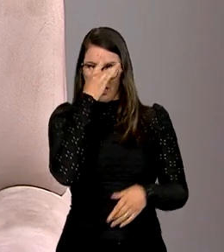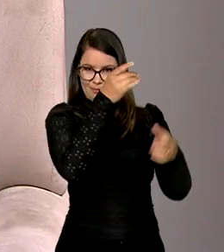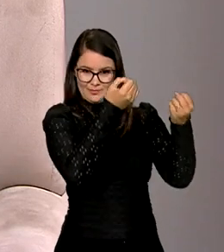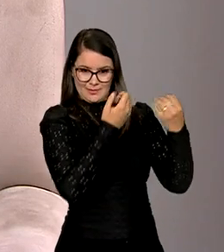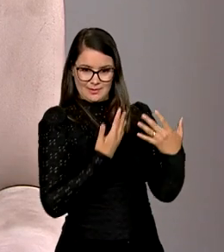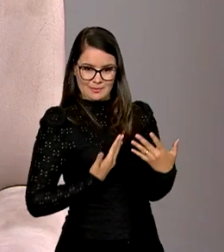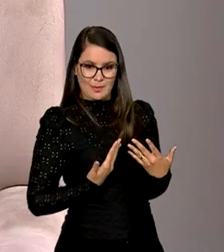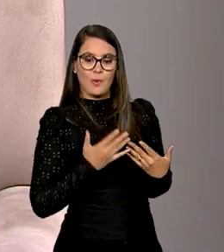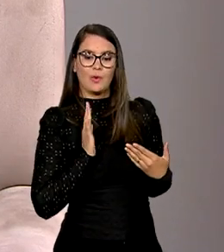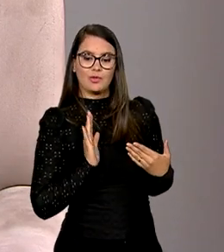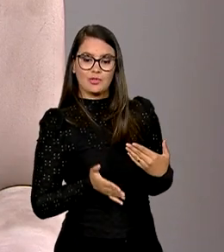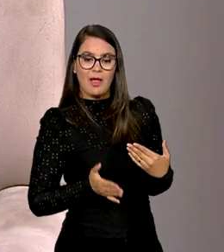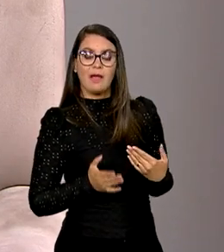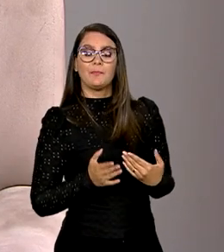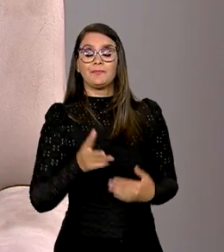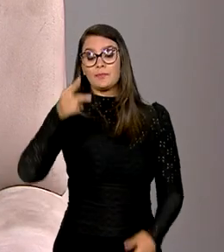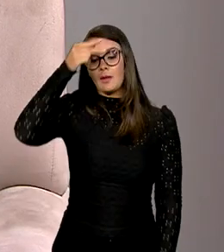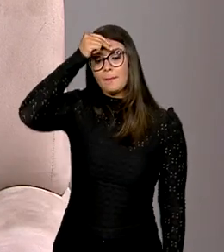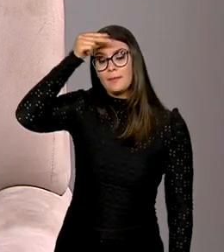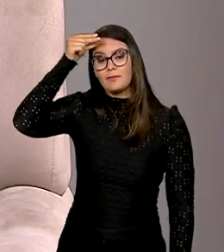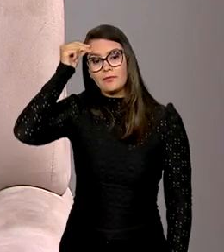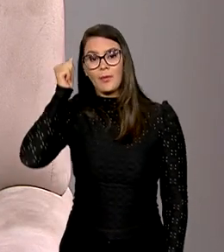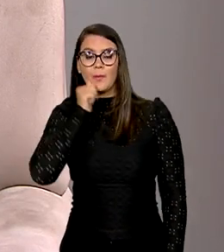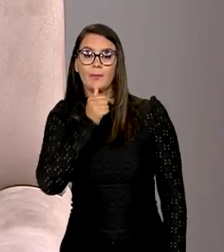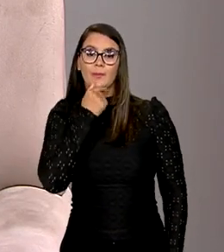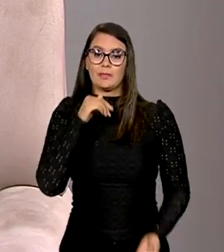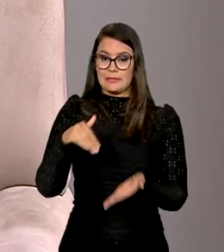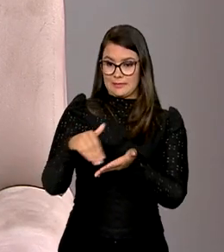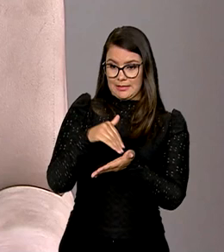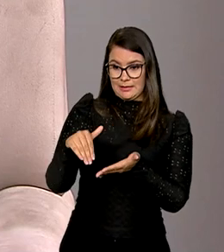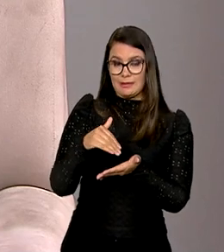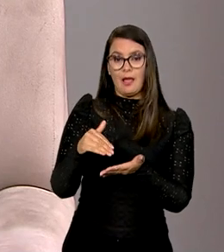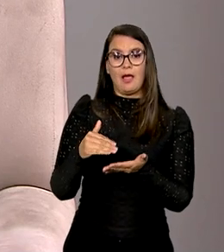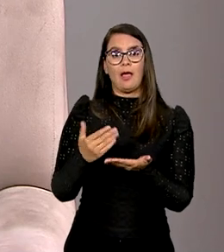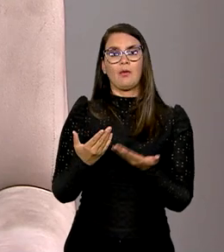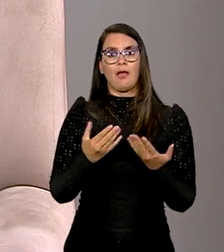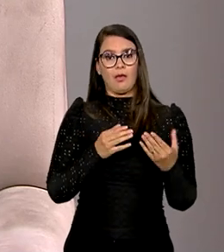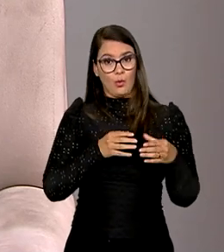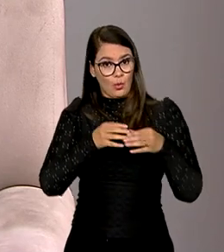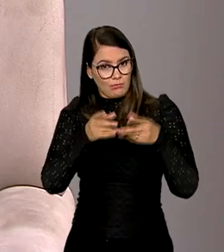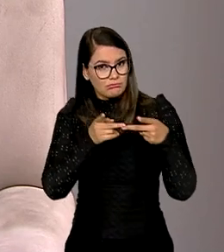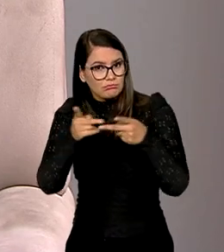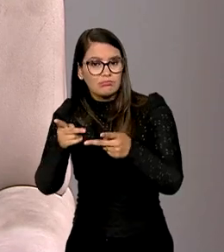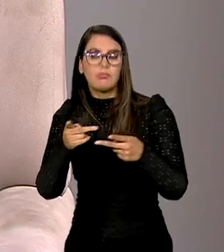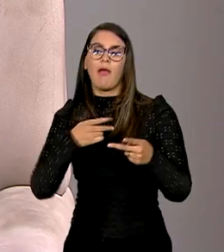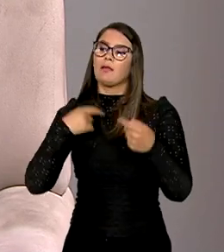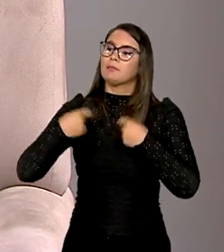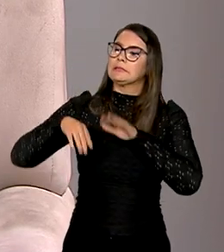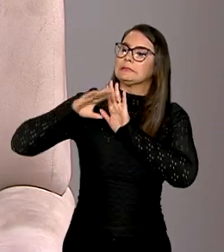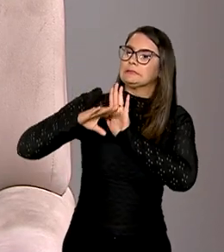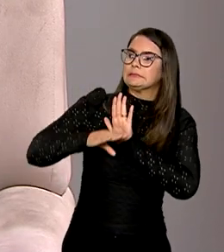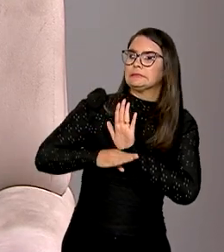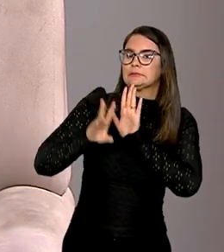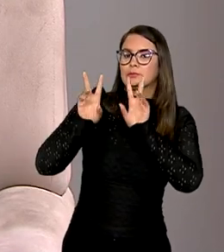outras vezes aqui, que os prefeitos, as prefeitas, secretários, levam para a caravana federativa também as suas demandas em relação